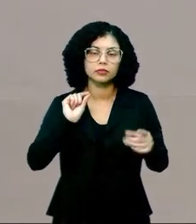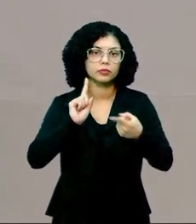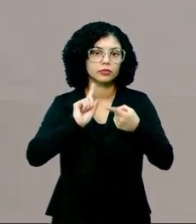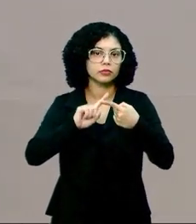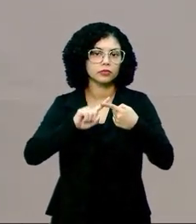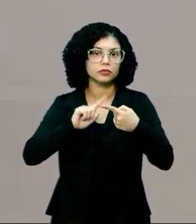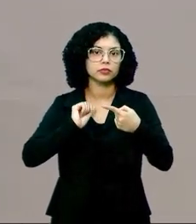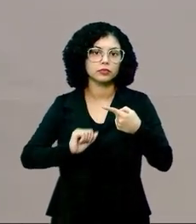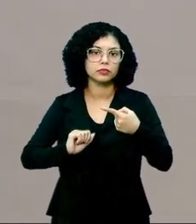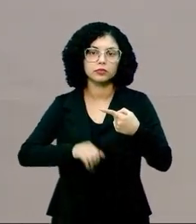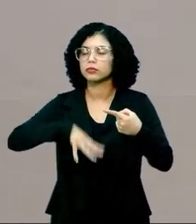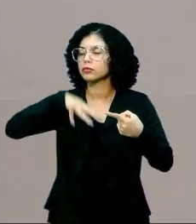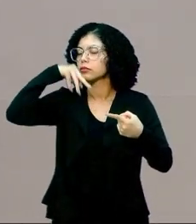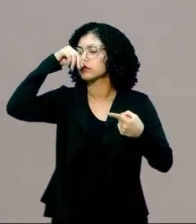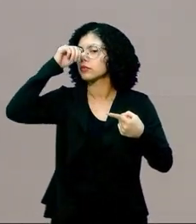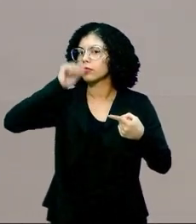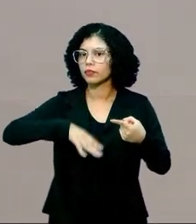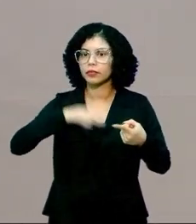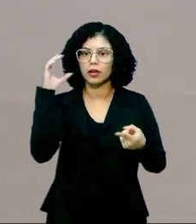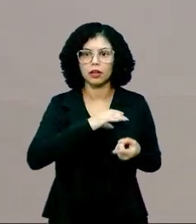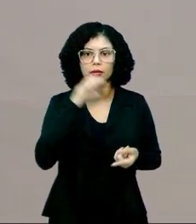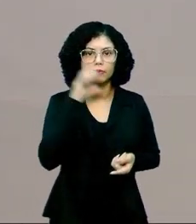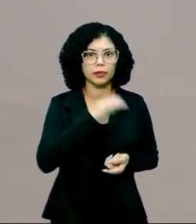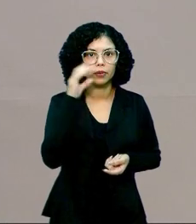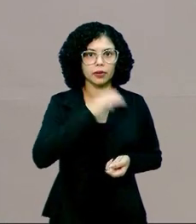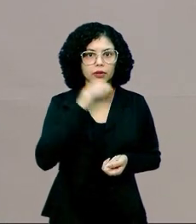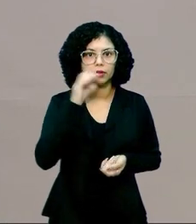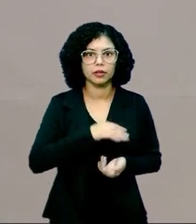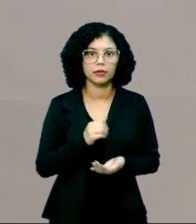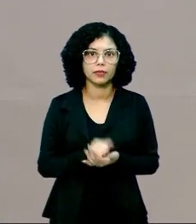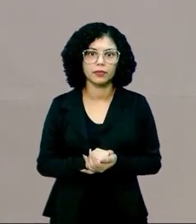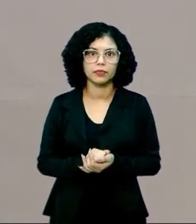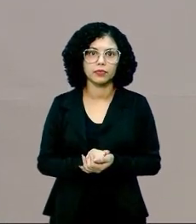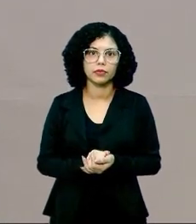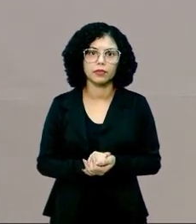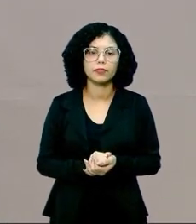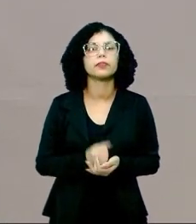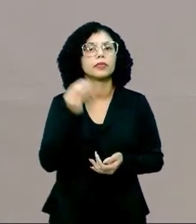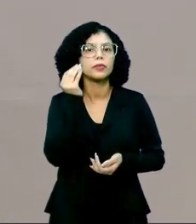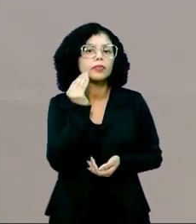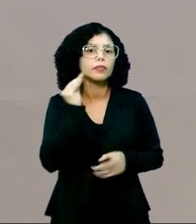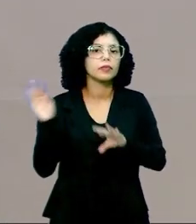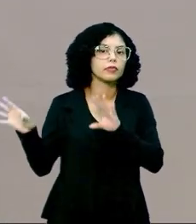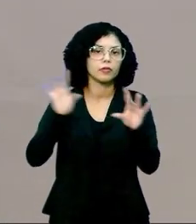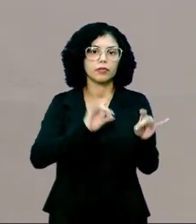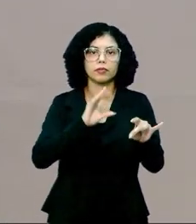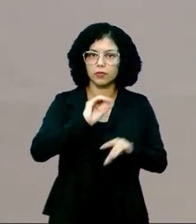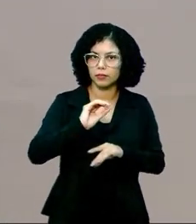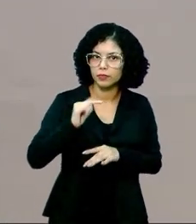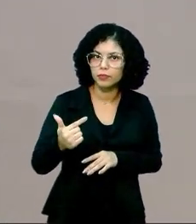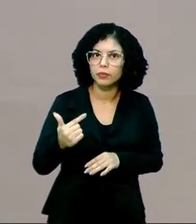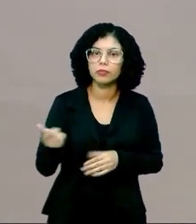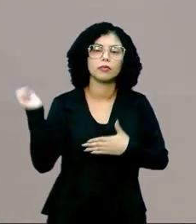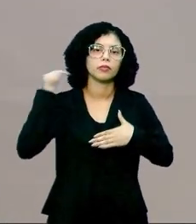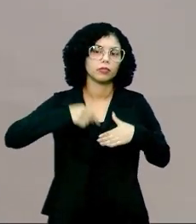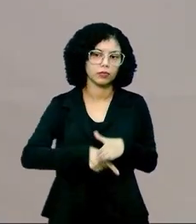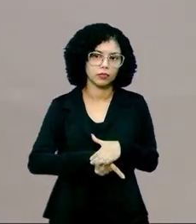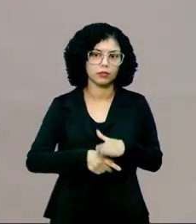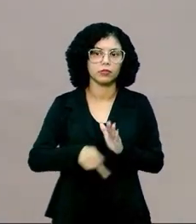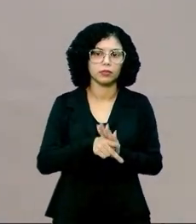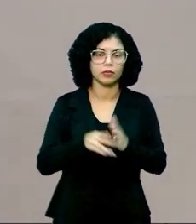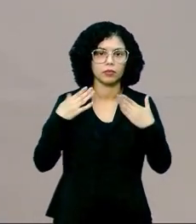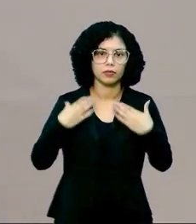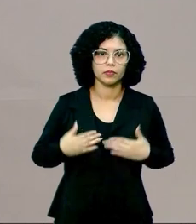mecanismos é o quê? A respiração mais rápida, né? Mais ofegante, para tentar trazer esse oxigênio para dentro do nosso corpo.